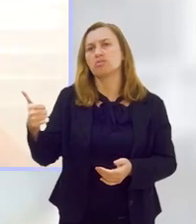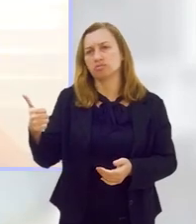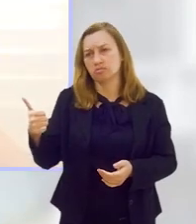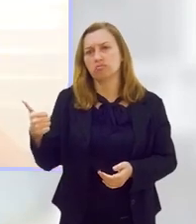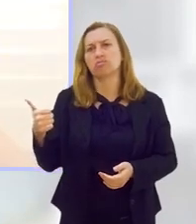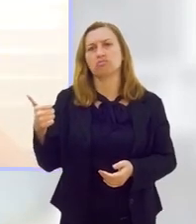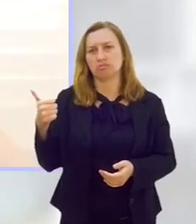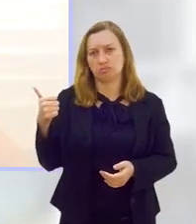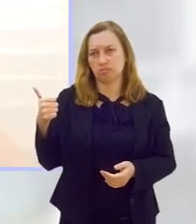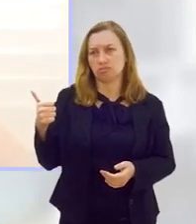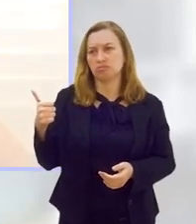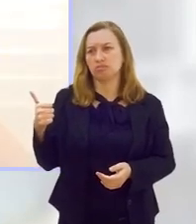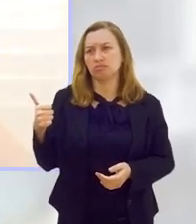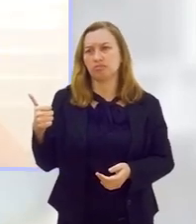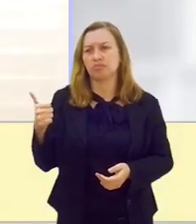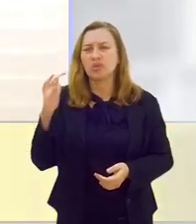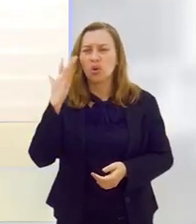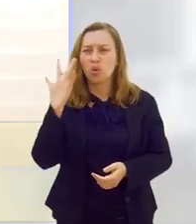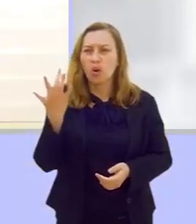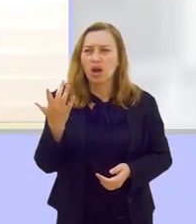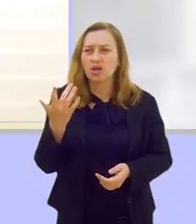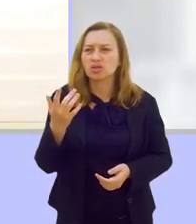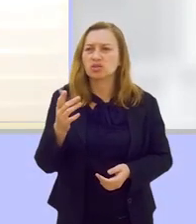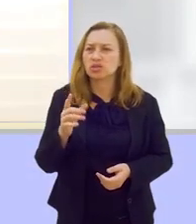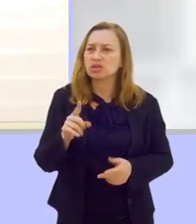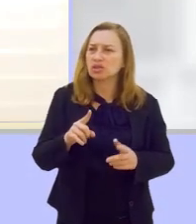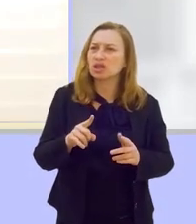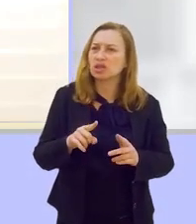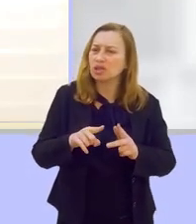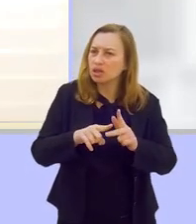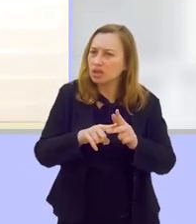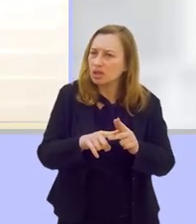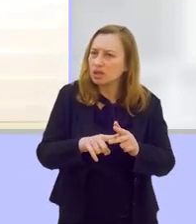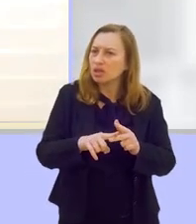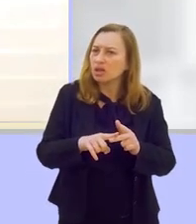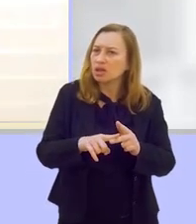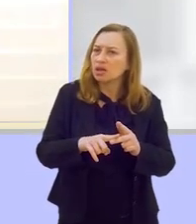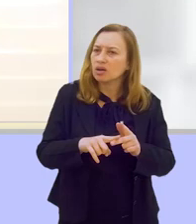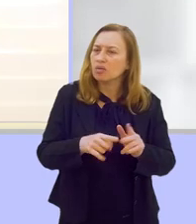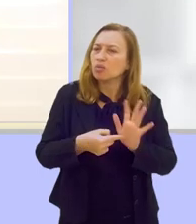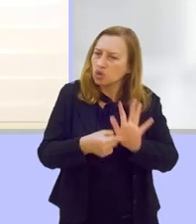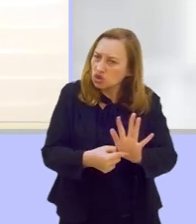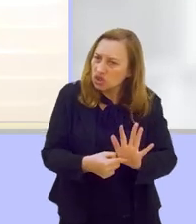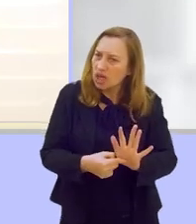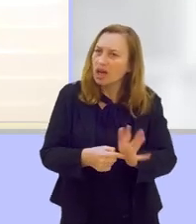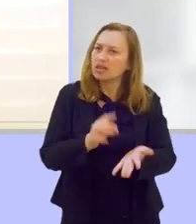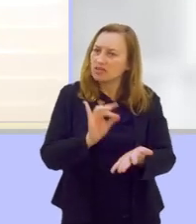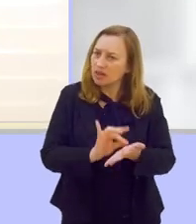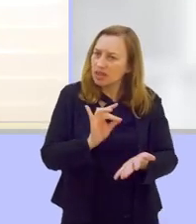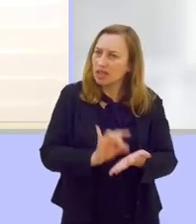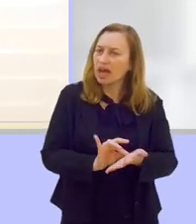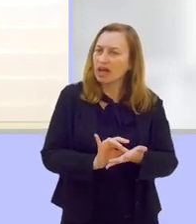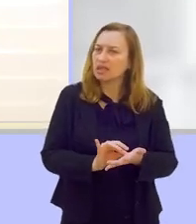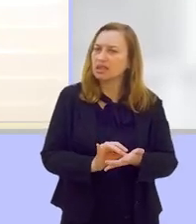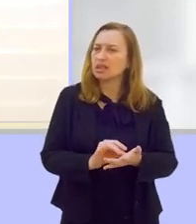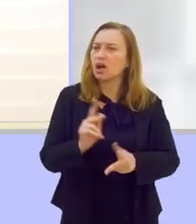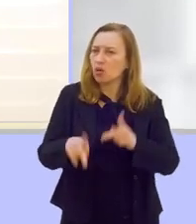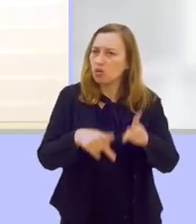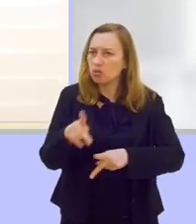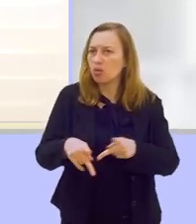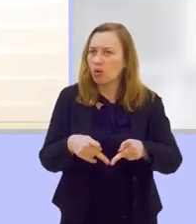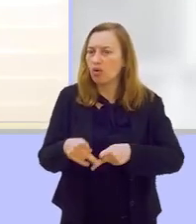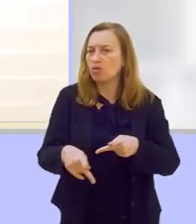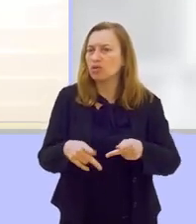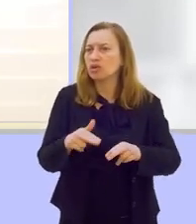maior, né? Acho que tem que assustar mesmo a população, porque é uma causa importante